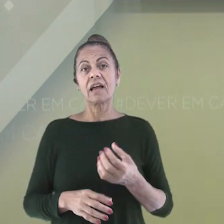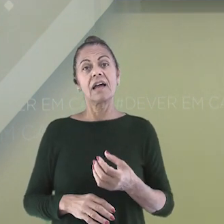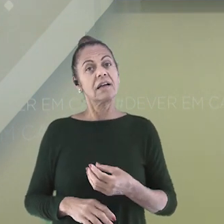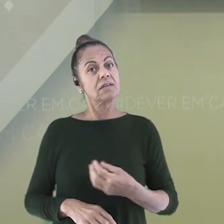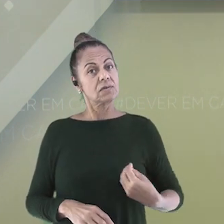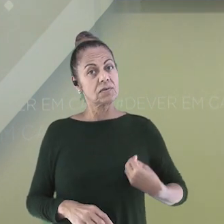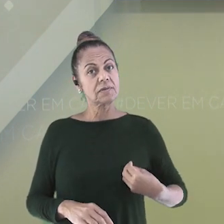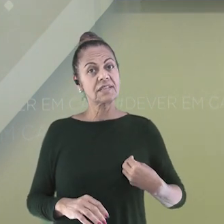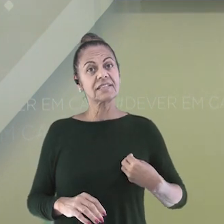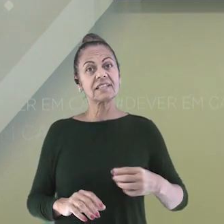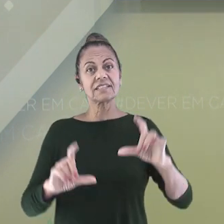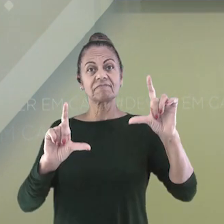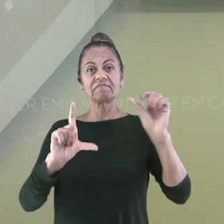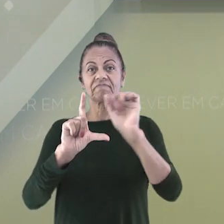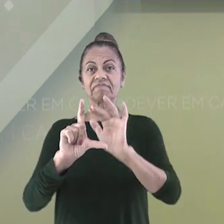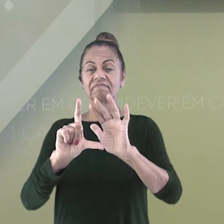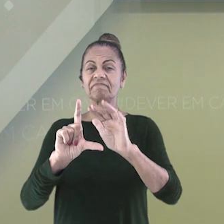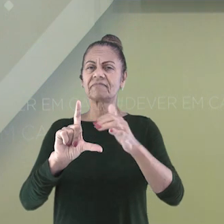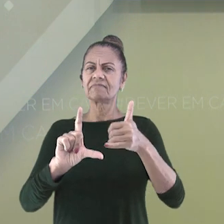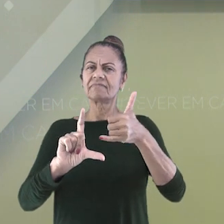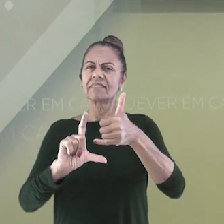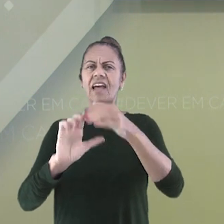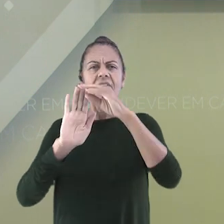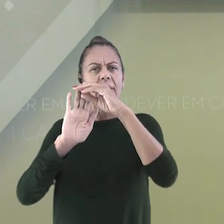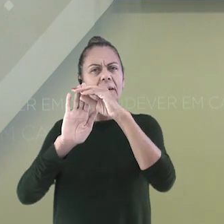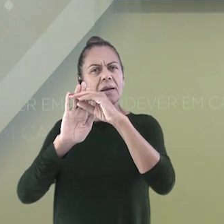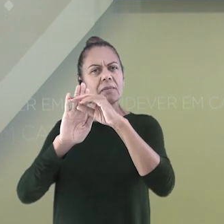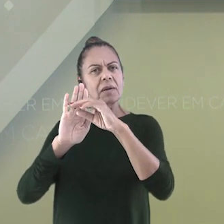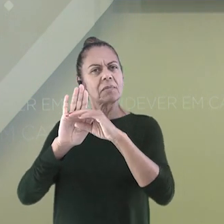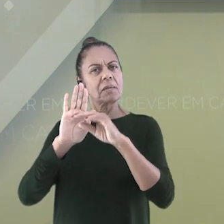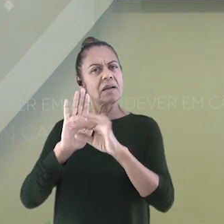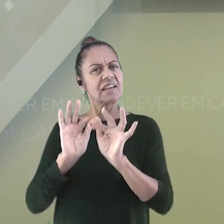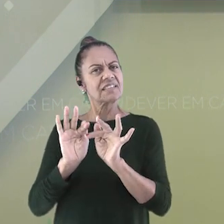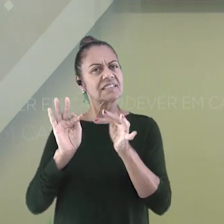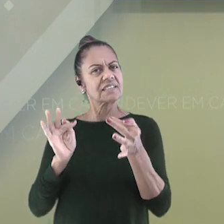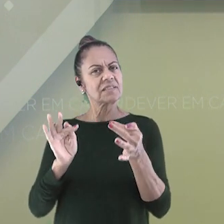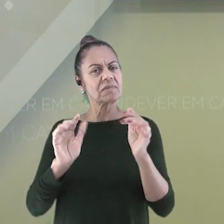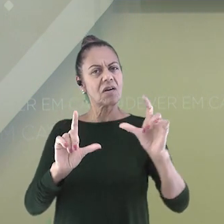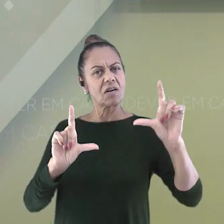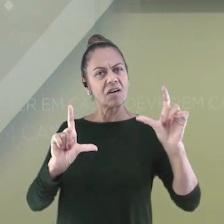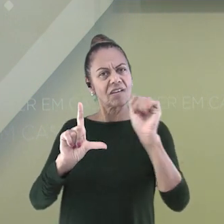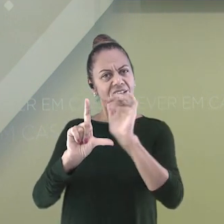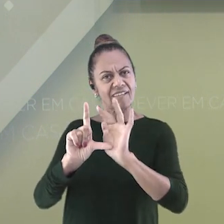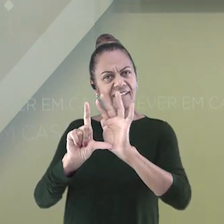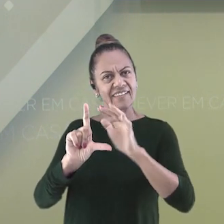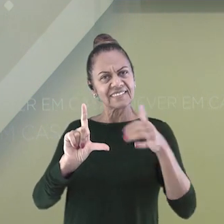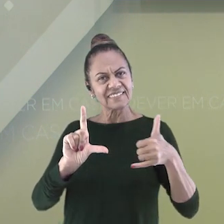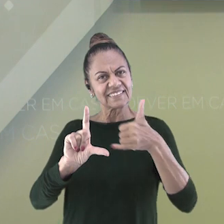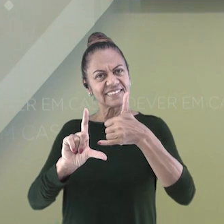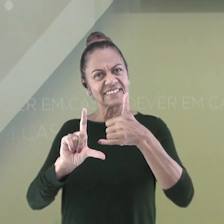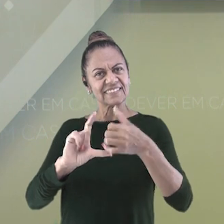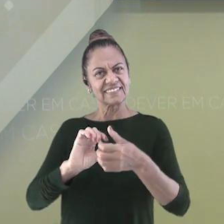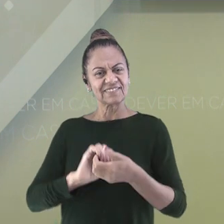na aula. O preenchimento é simples. Basta acessar o código QR que aparece aí na tela. Vamos